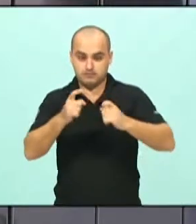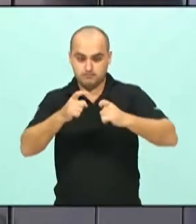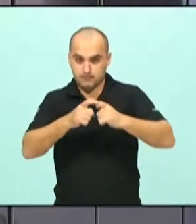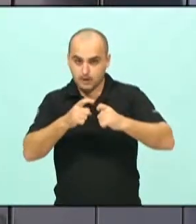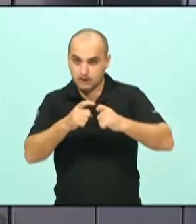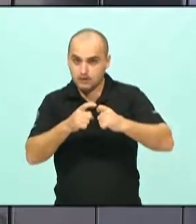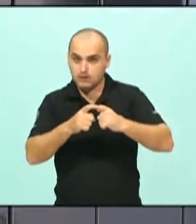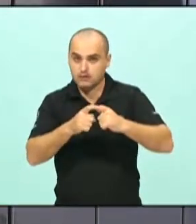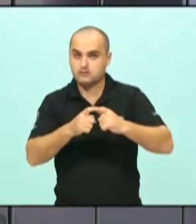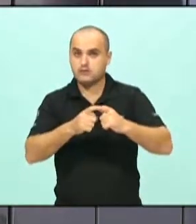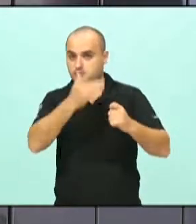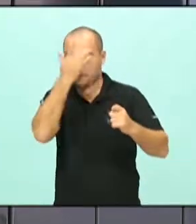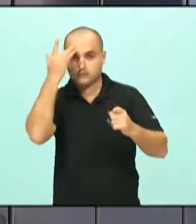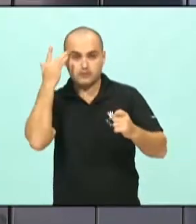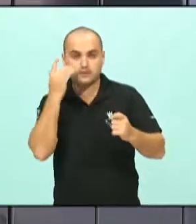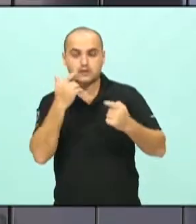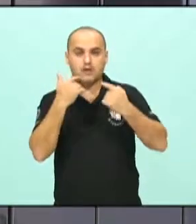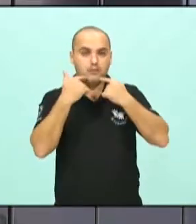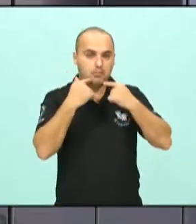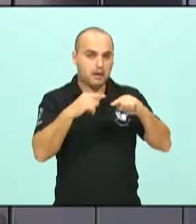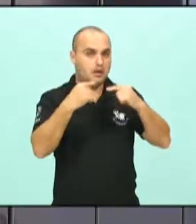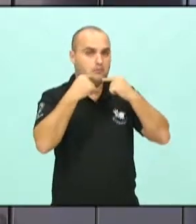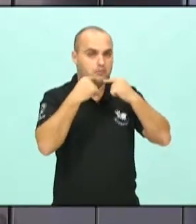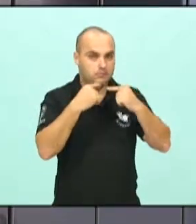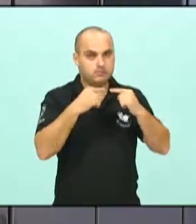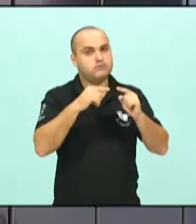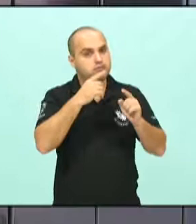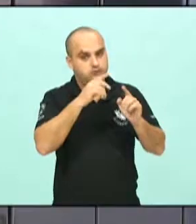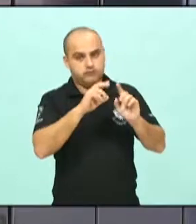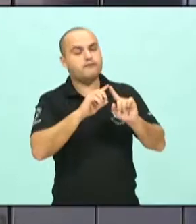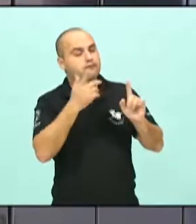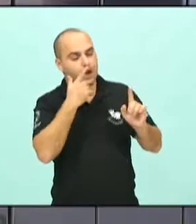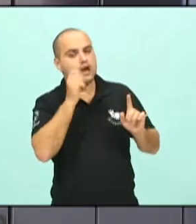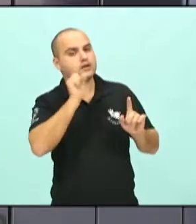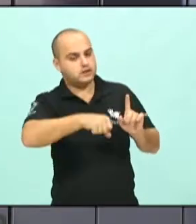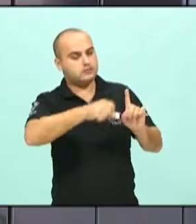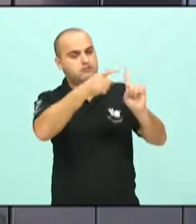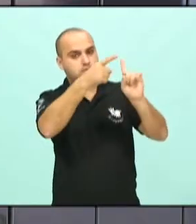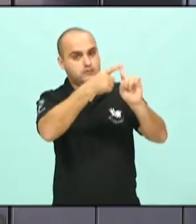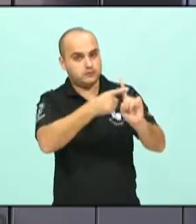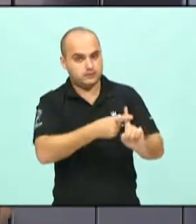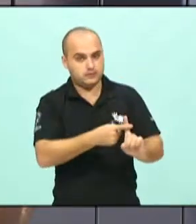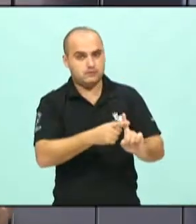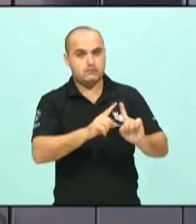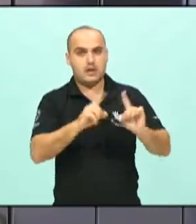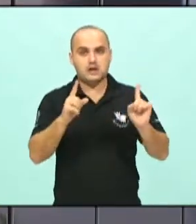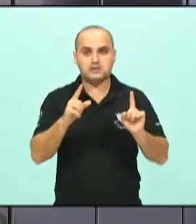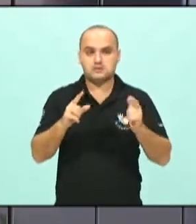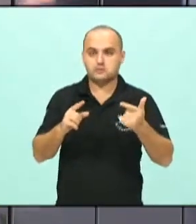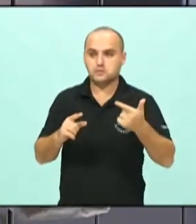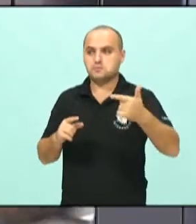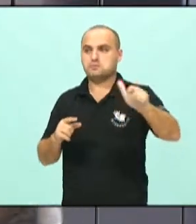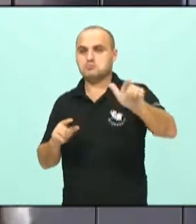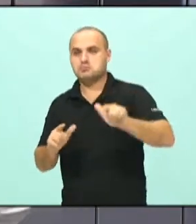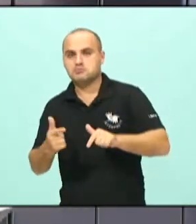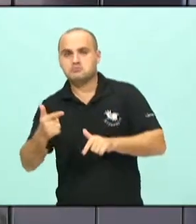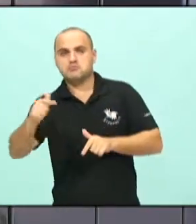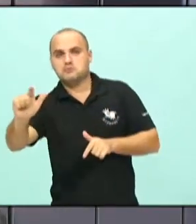do cidadão, elas são positivas em sua grande maioria. Porém, as demais